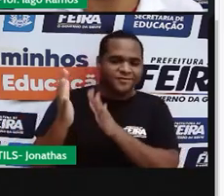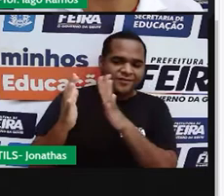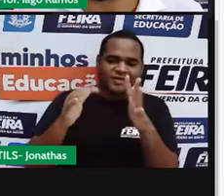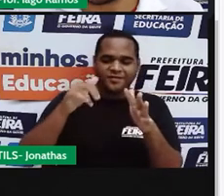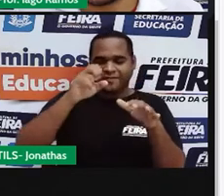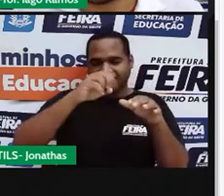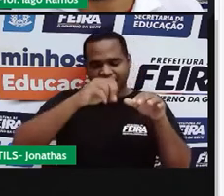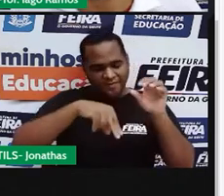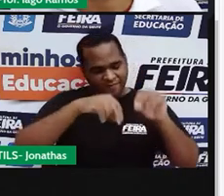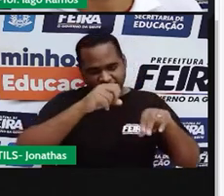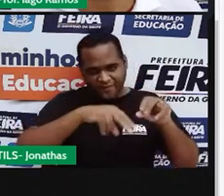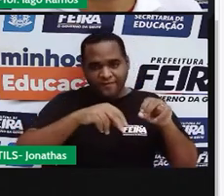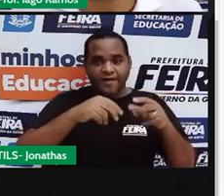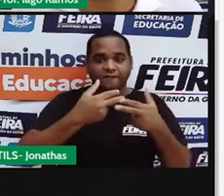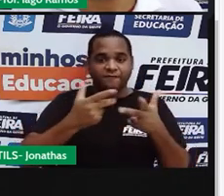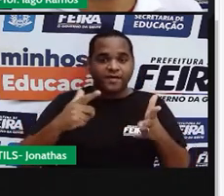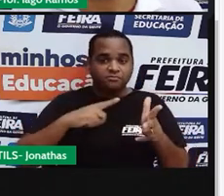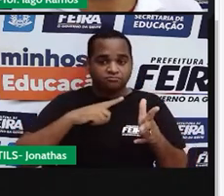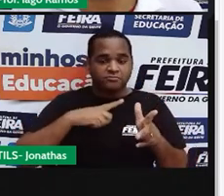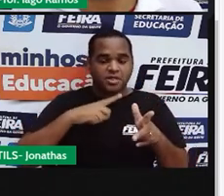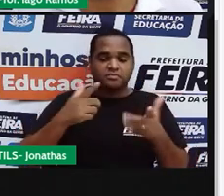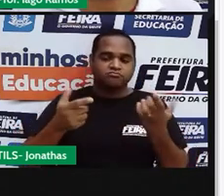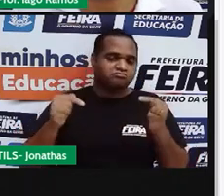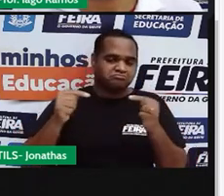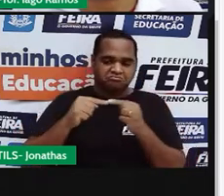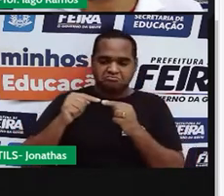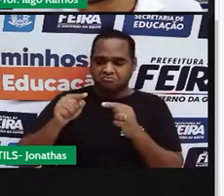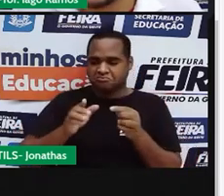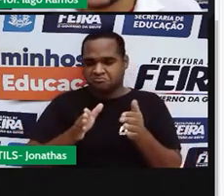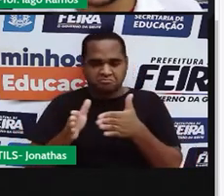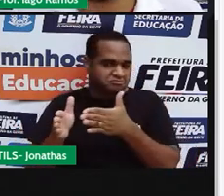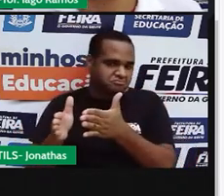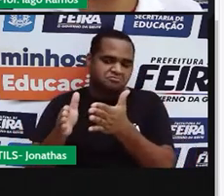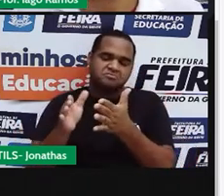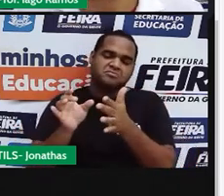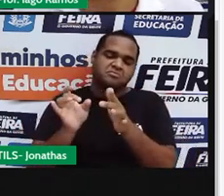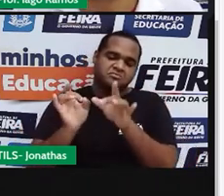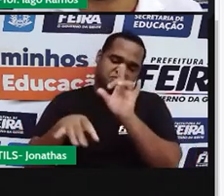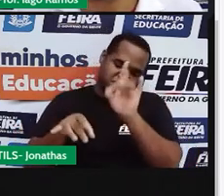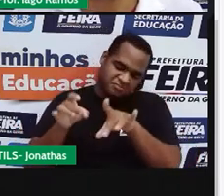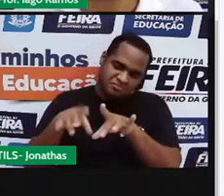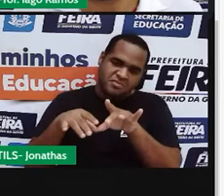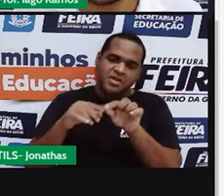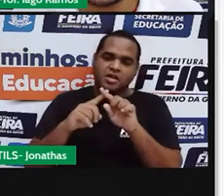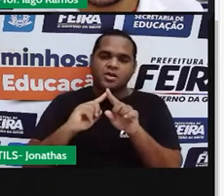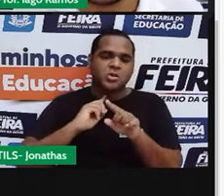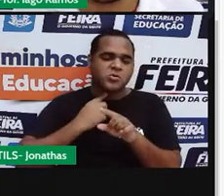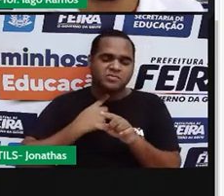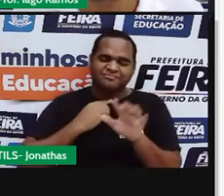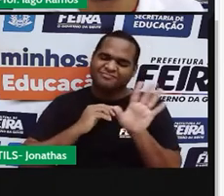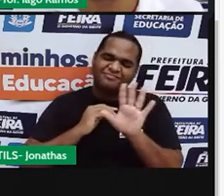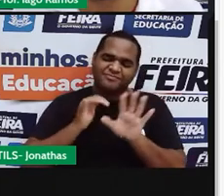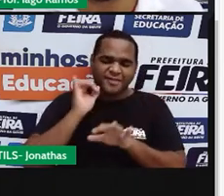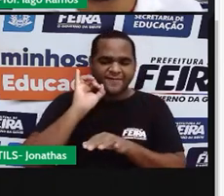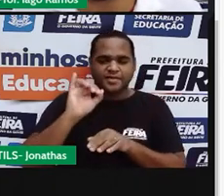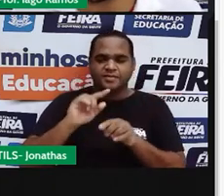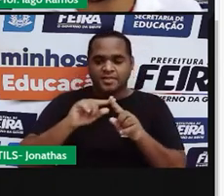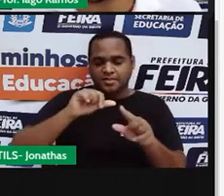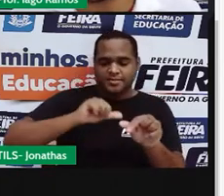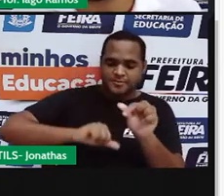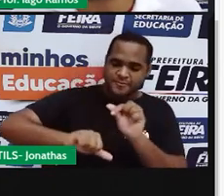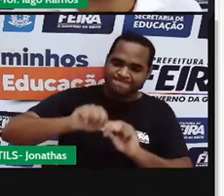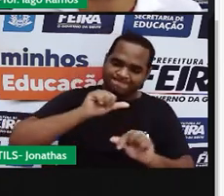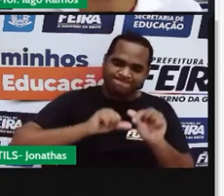bem menor, assim como a poluição do meio ambiente. Isso é verdade, né? Reciclar é uma tarefa